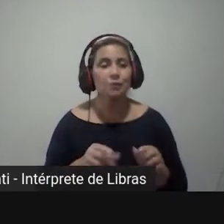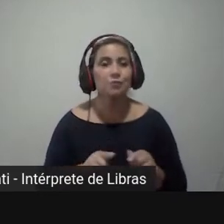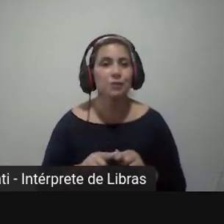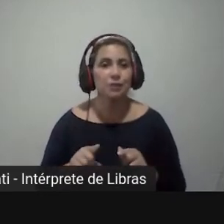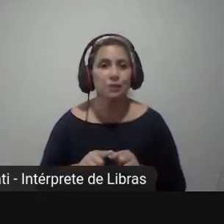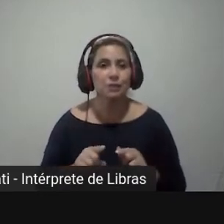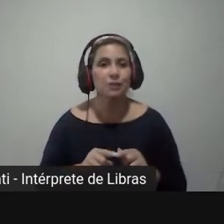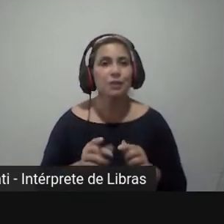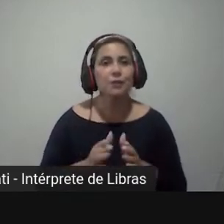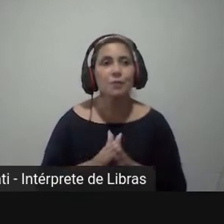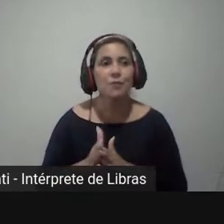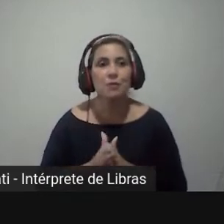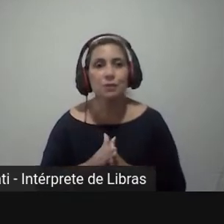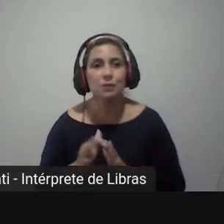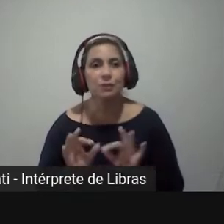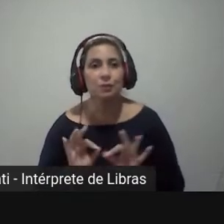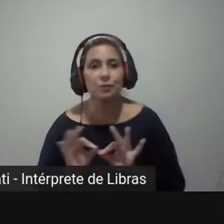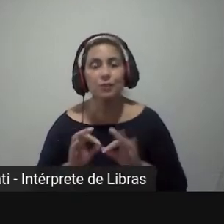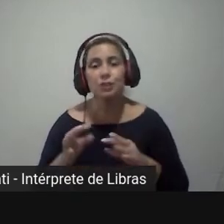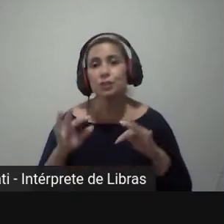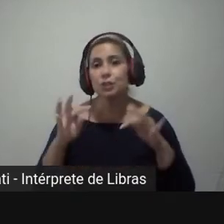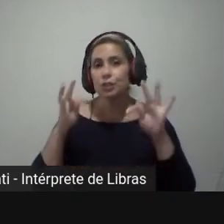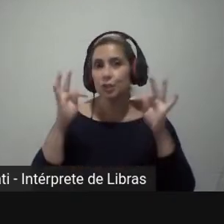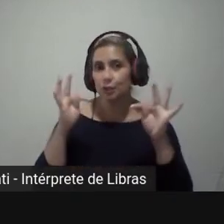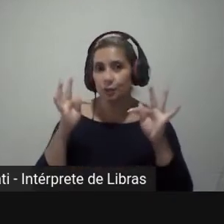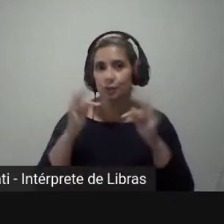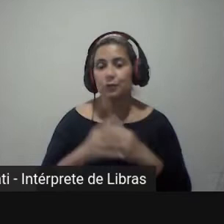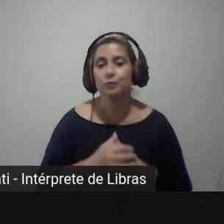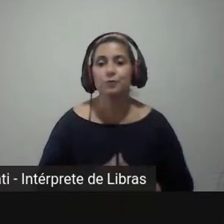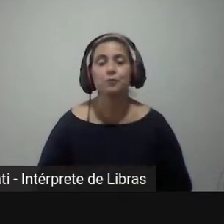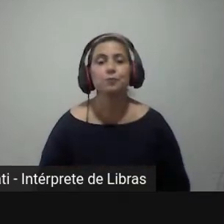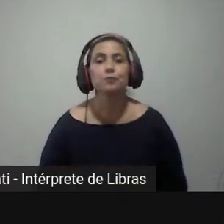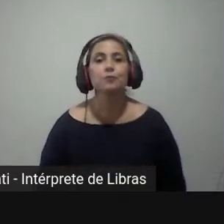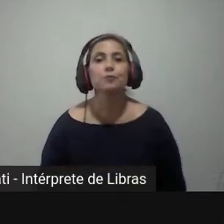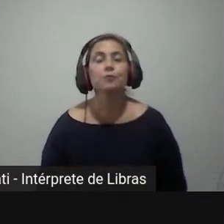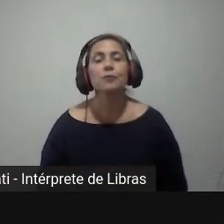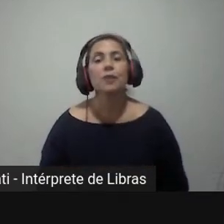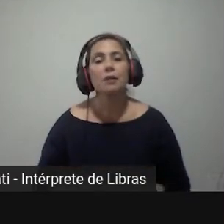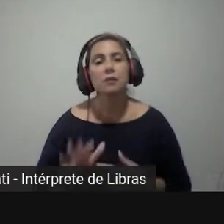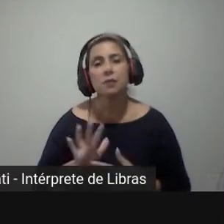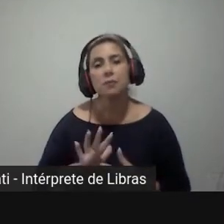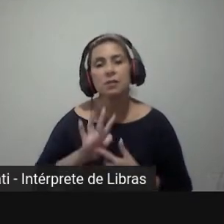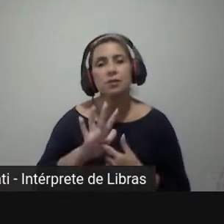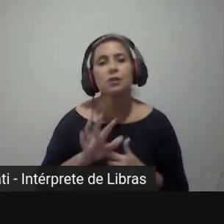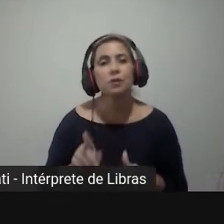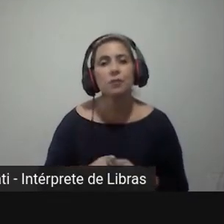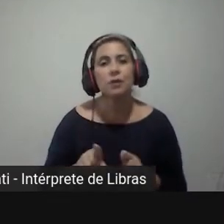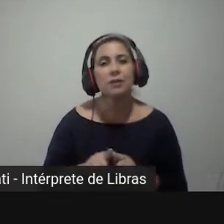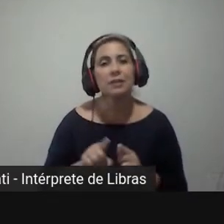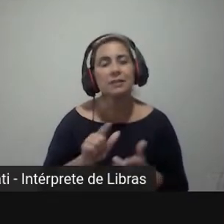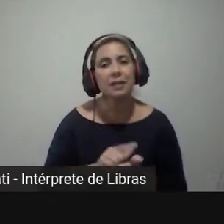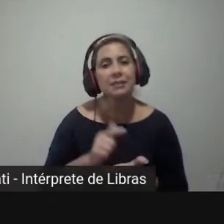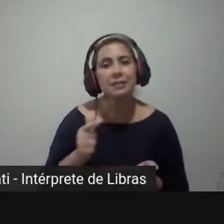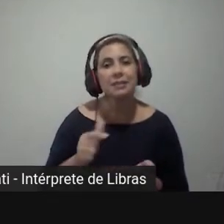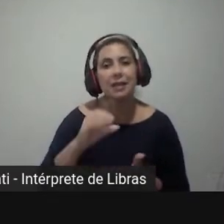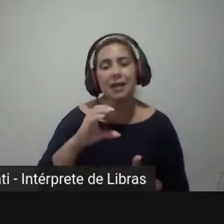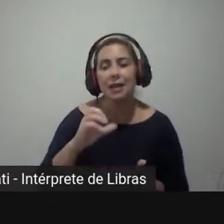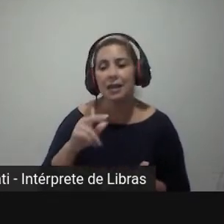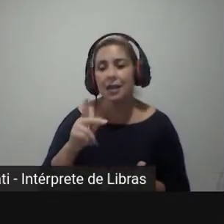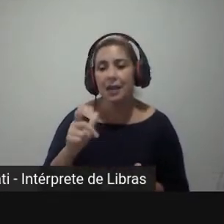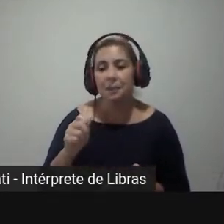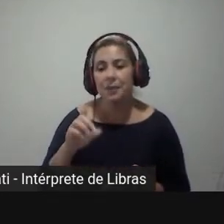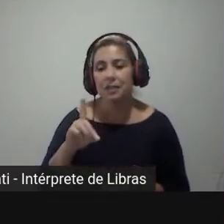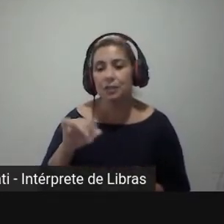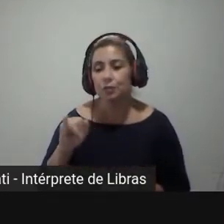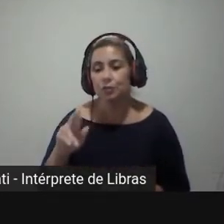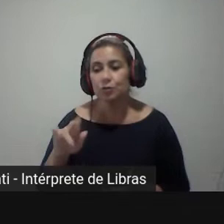ambiciosa atualização tecnológica. No próximo slide imagens das capas dos diários em três fases vamos